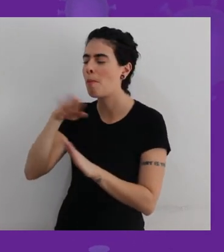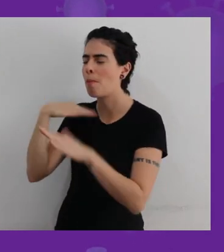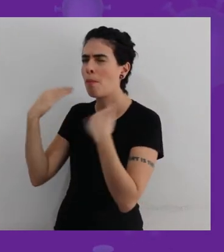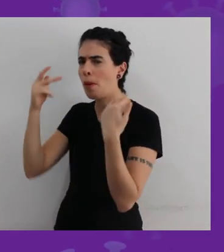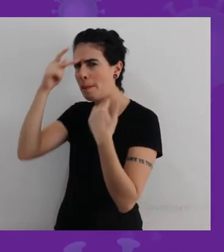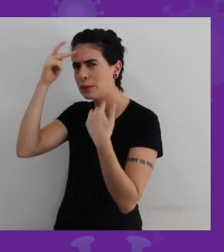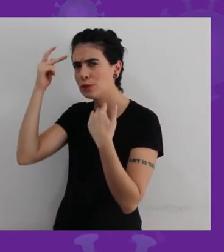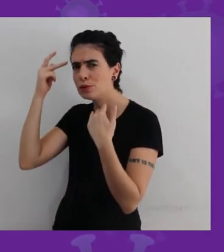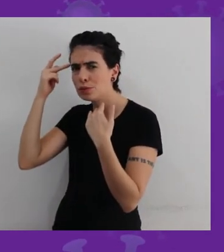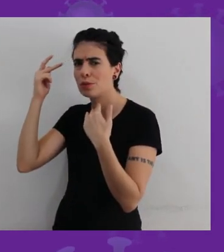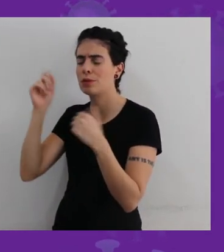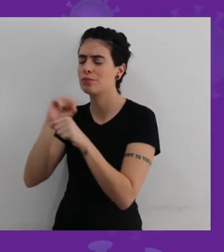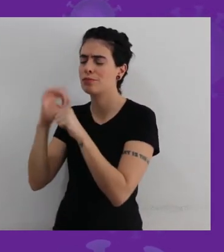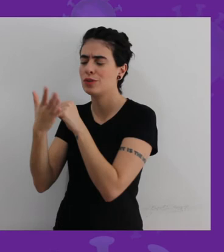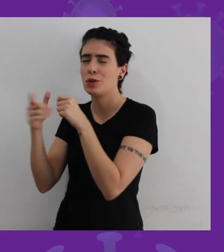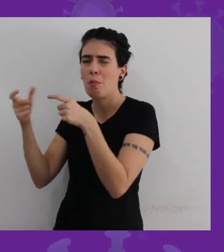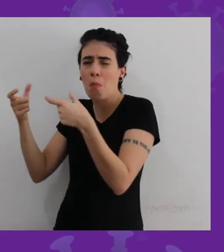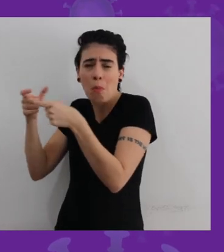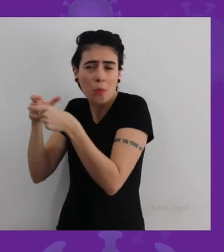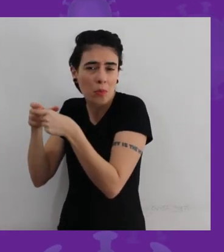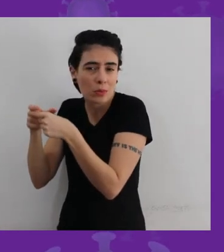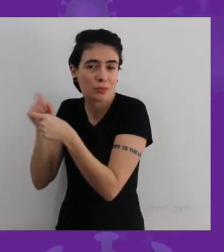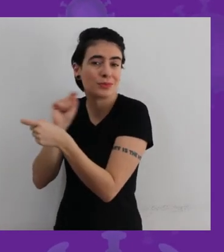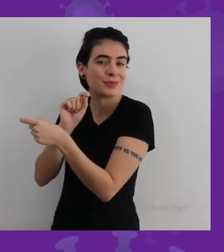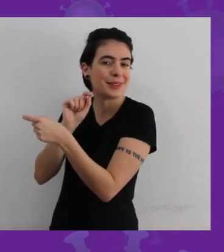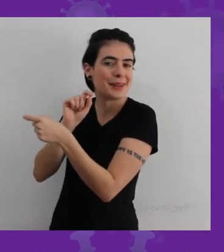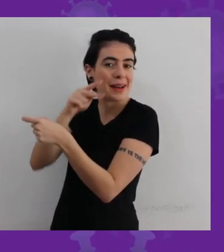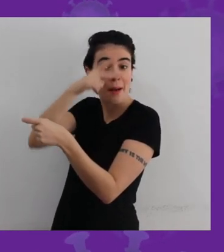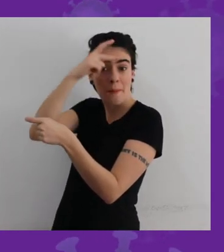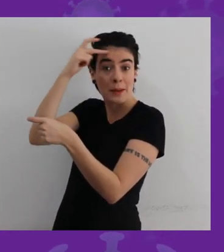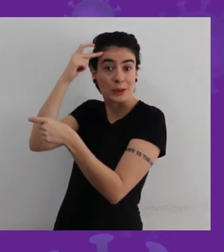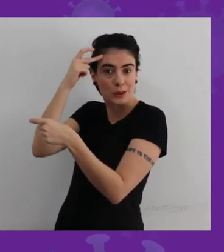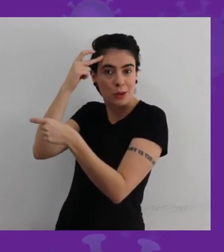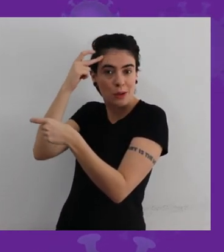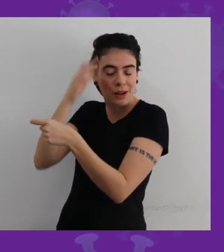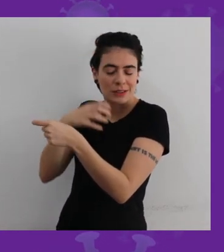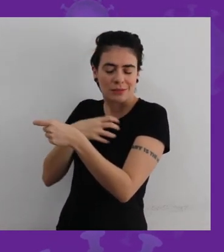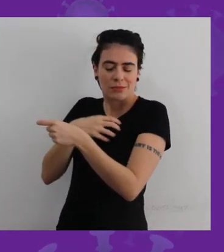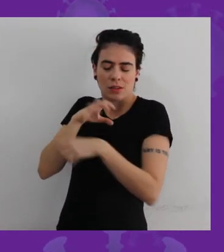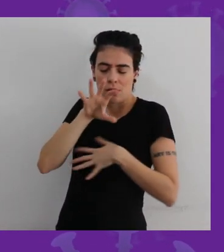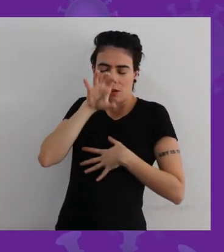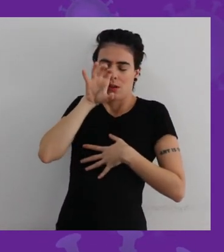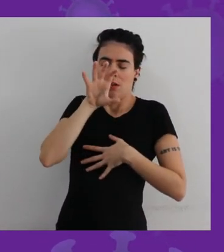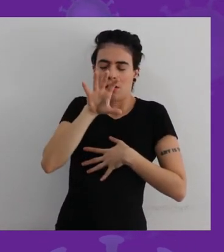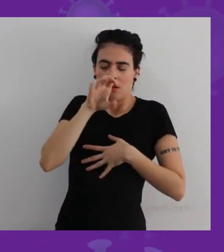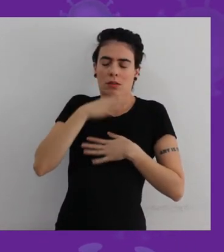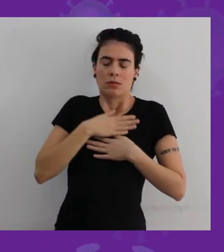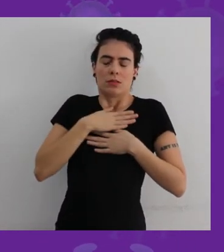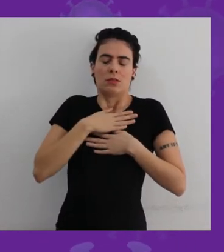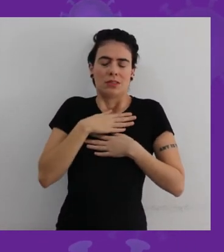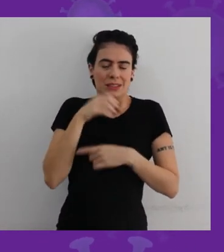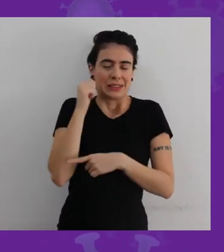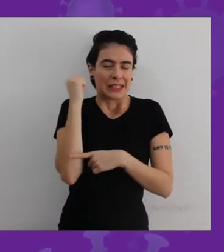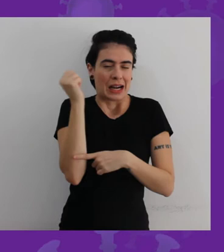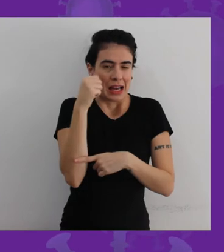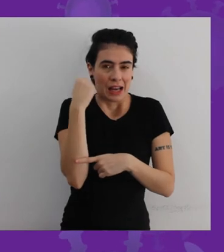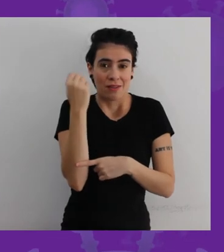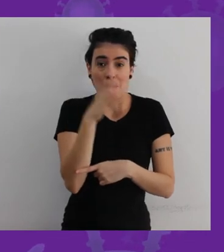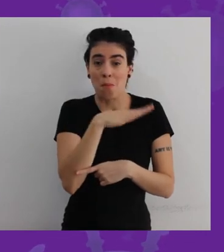pequeno, o número de mortos por síndrome respiratória aguda grave sem diagnóstico é grande.